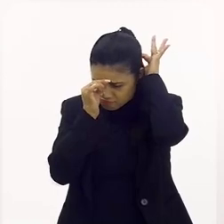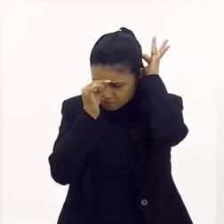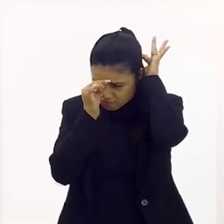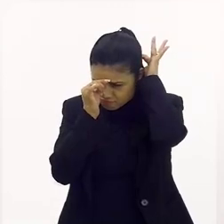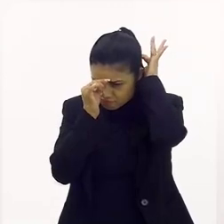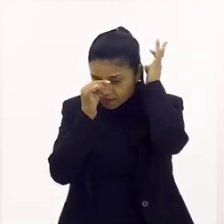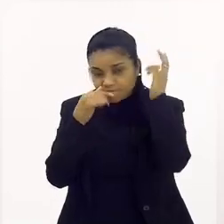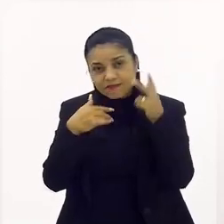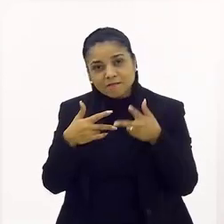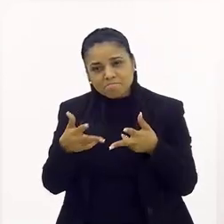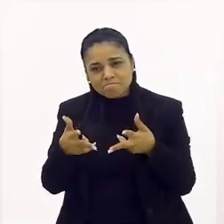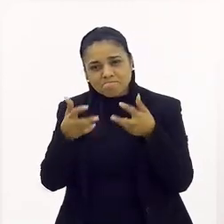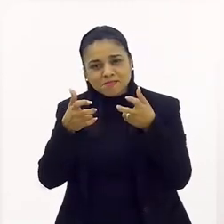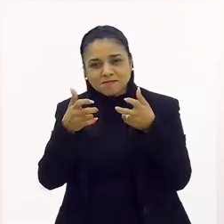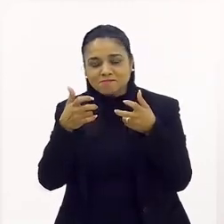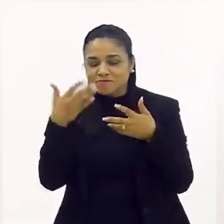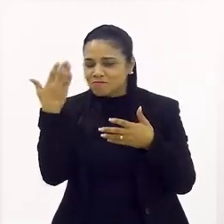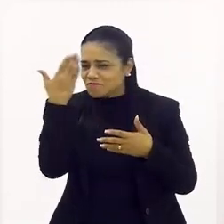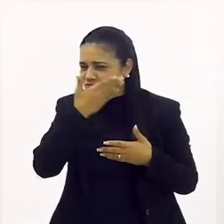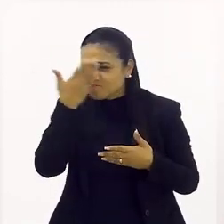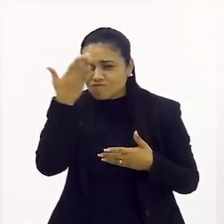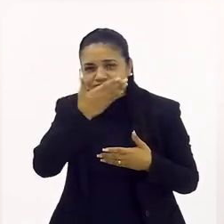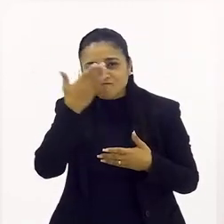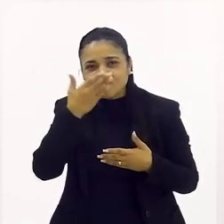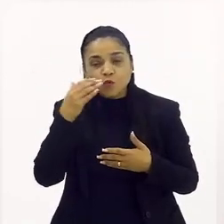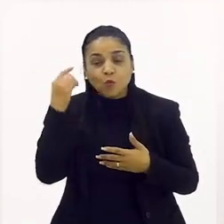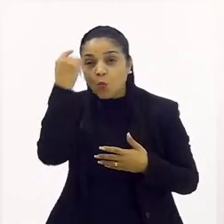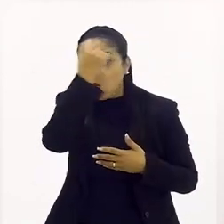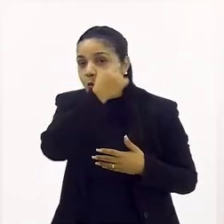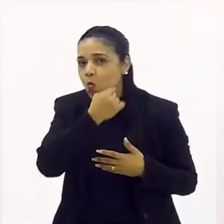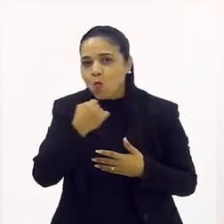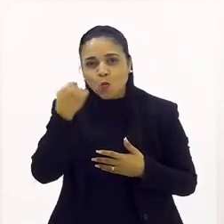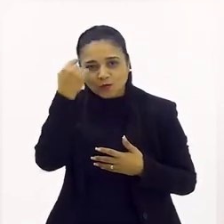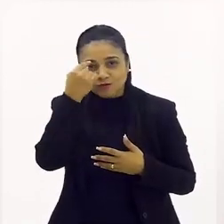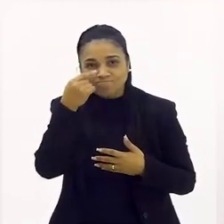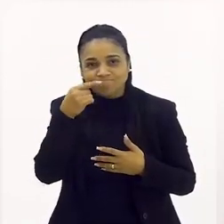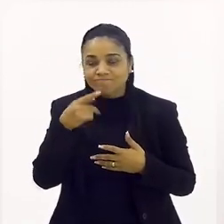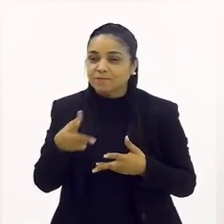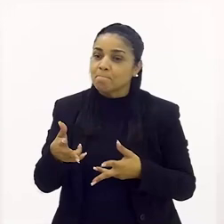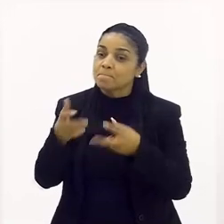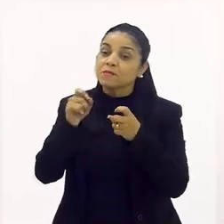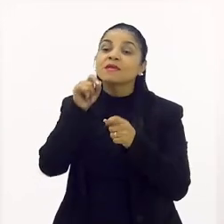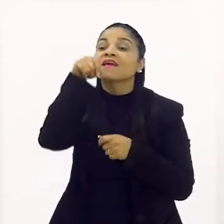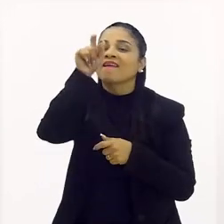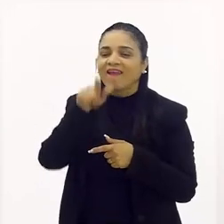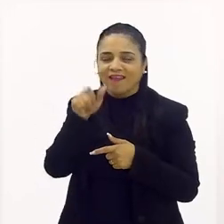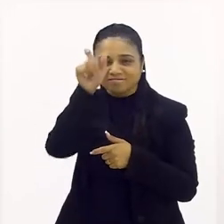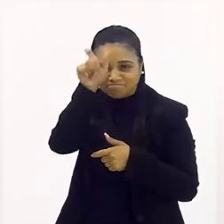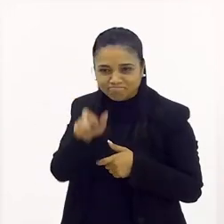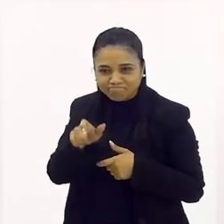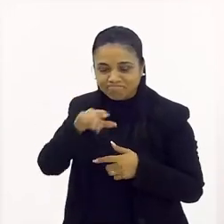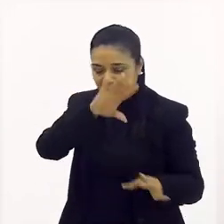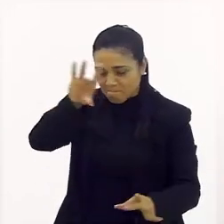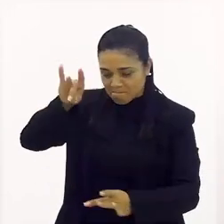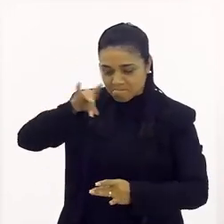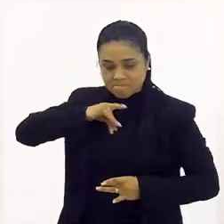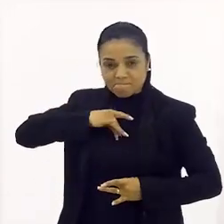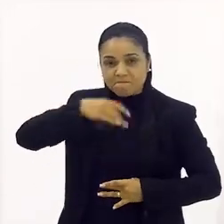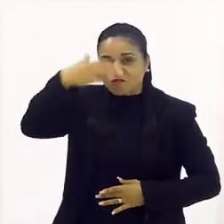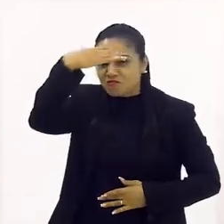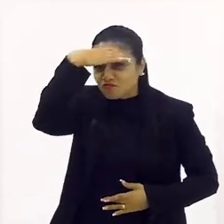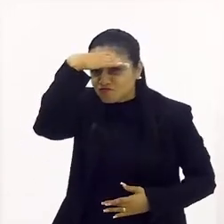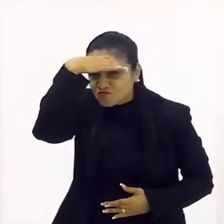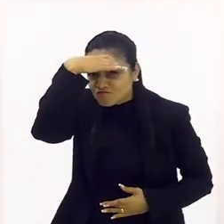Então, você viu o Chico, você não viu o rosto do Pietro, você via o Chico. Então, eu acho que ele foi